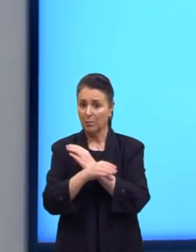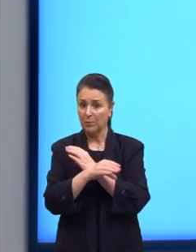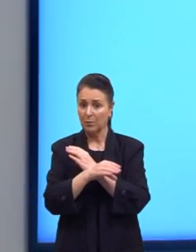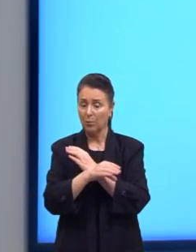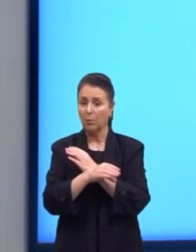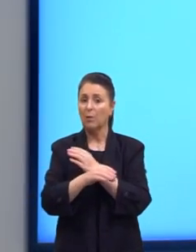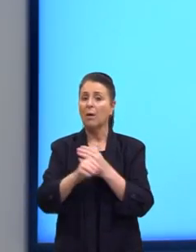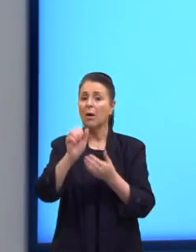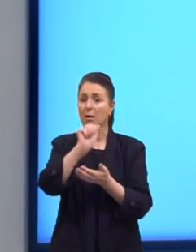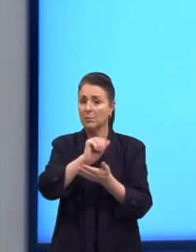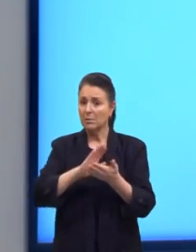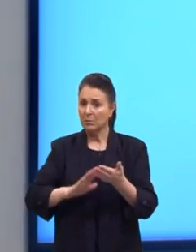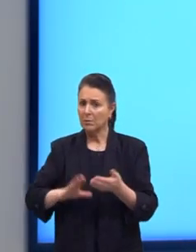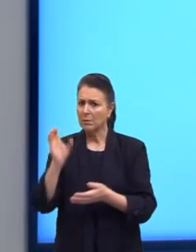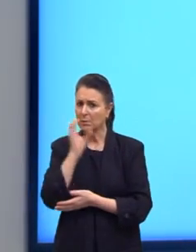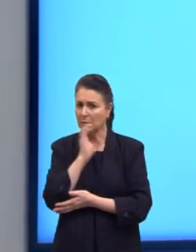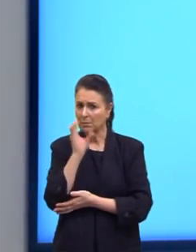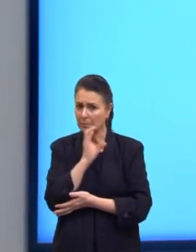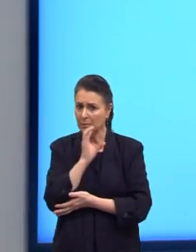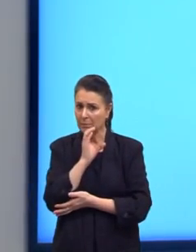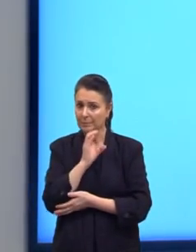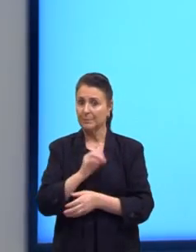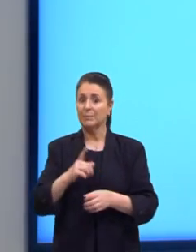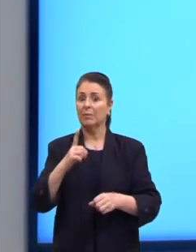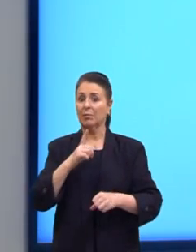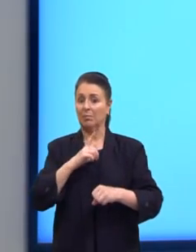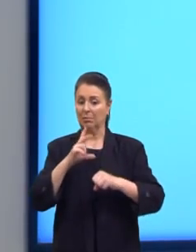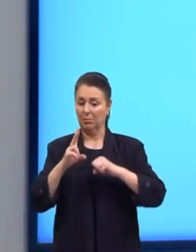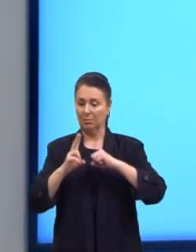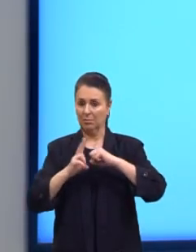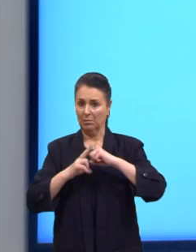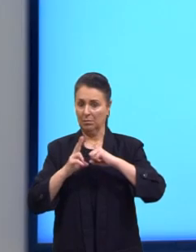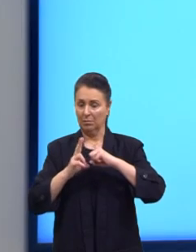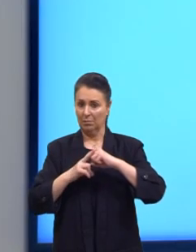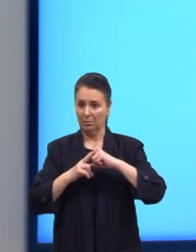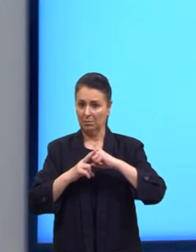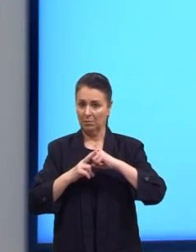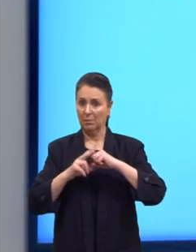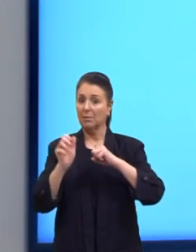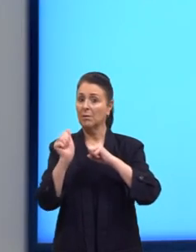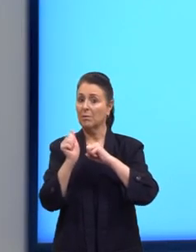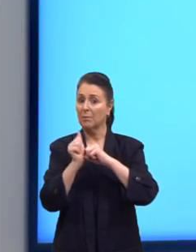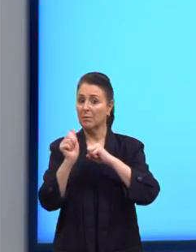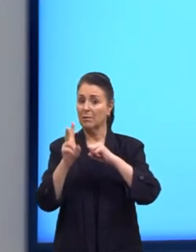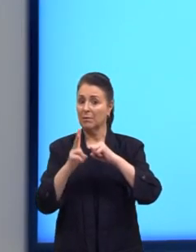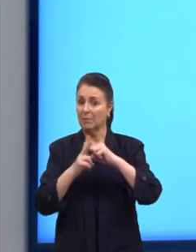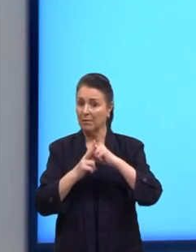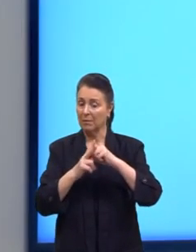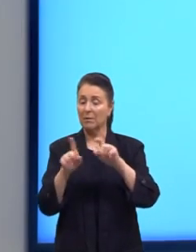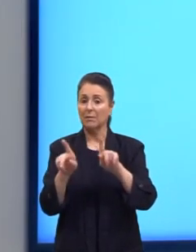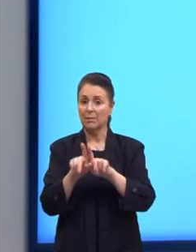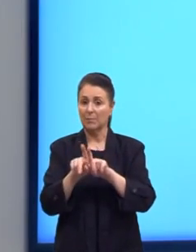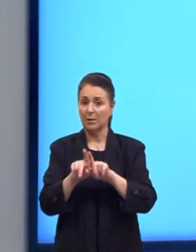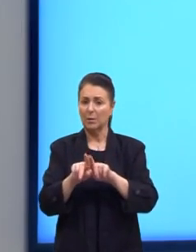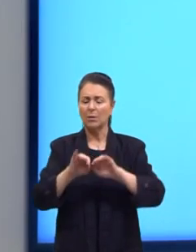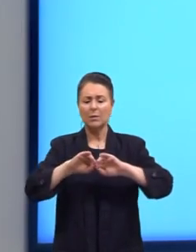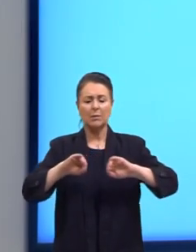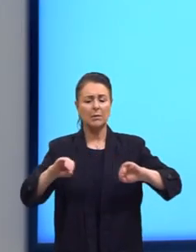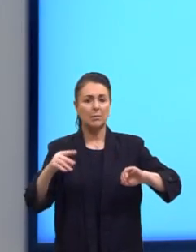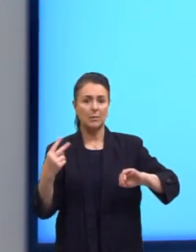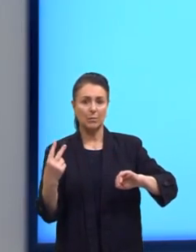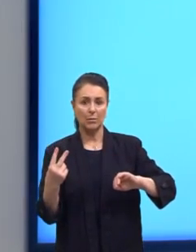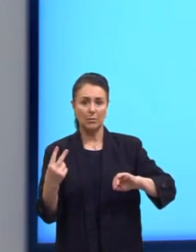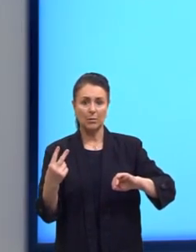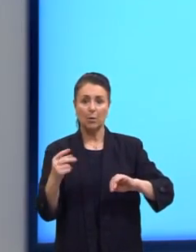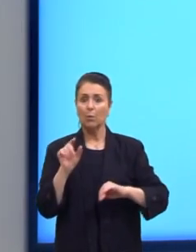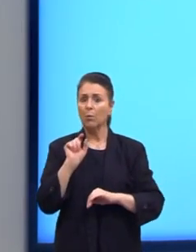tarefas rapidamente. Ó, ó o verbo e ó o advérbio. O que tá separando os dois? O que que ela